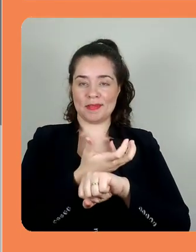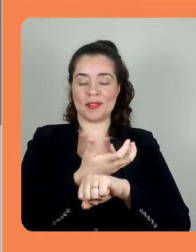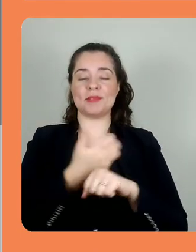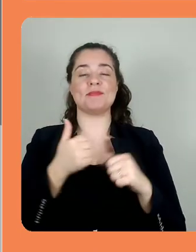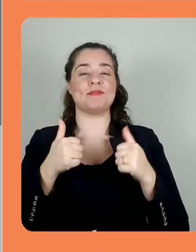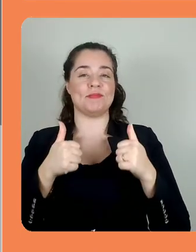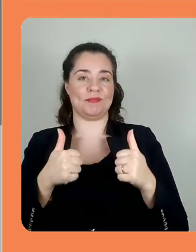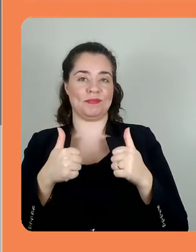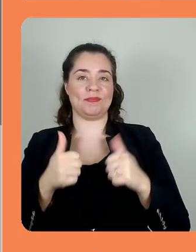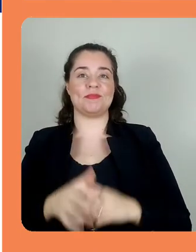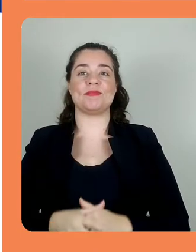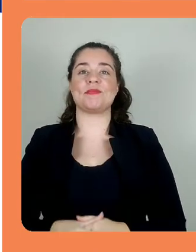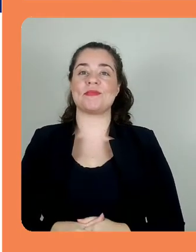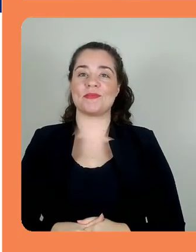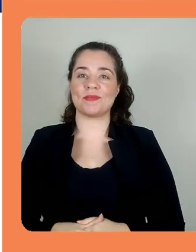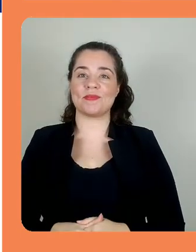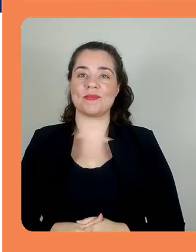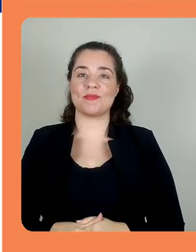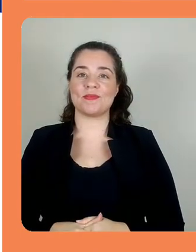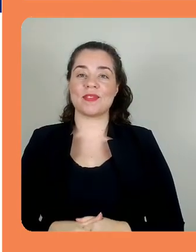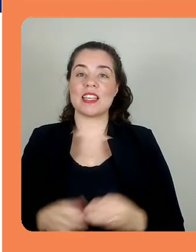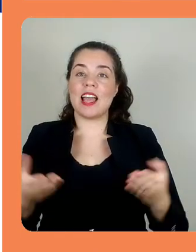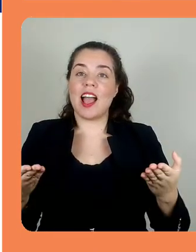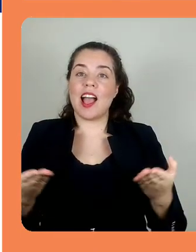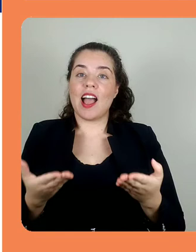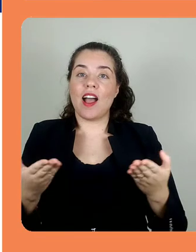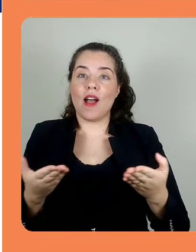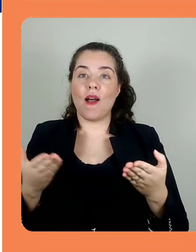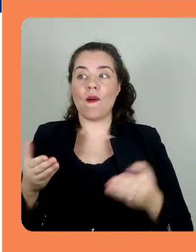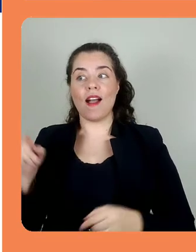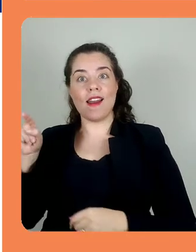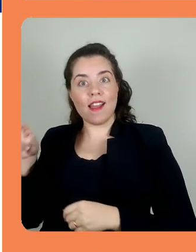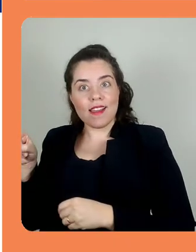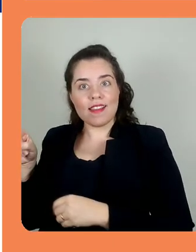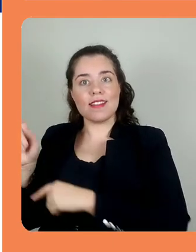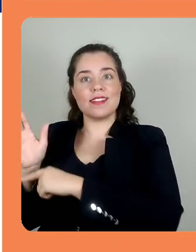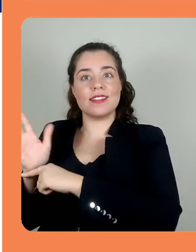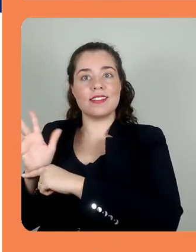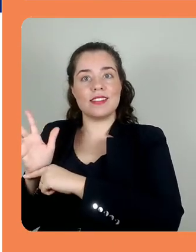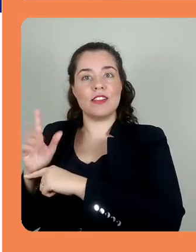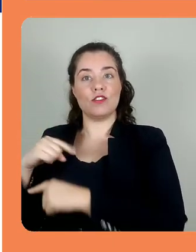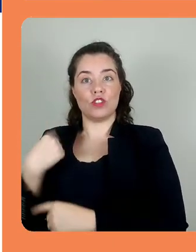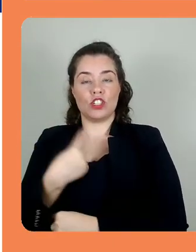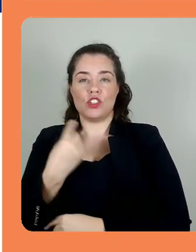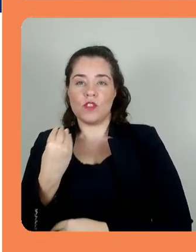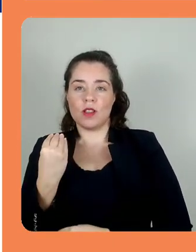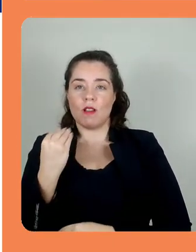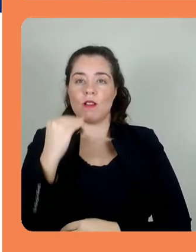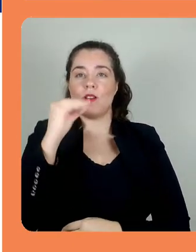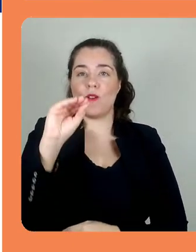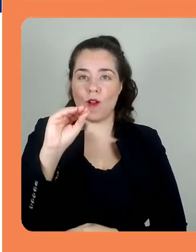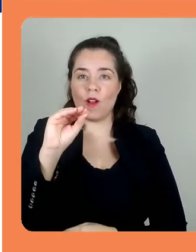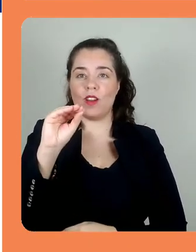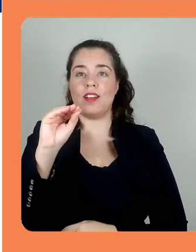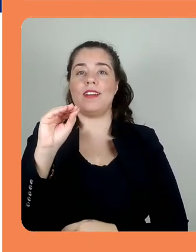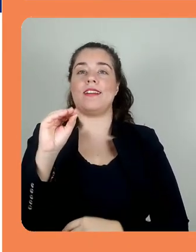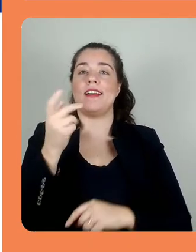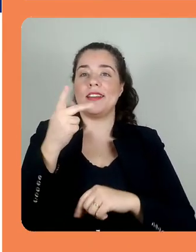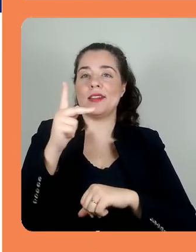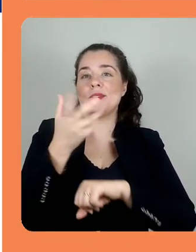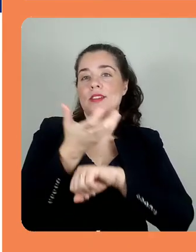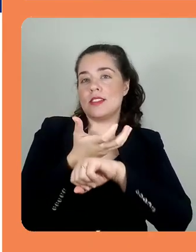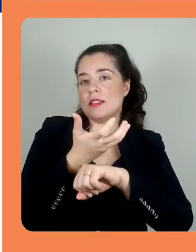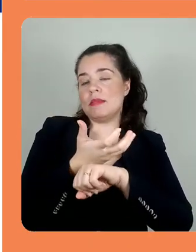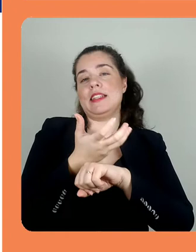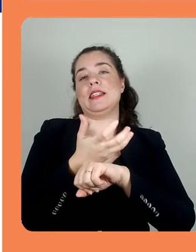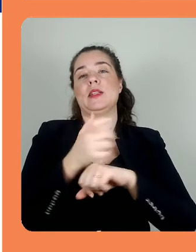sua disciplina. E vamos, então, colocar esse vídeo, incluir esse vídeo, aonde você,